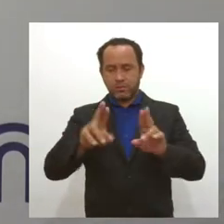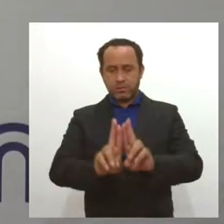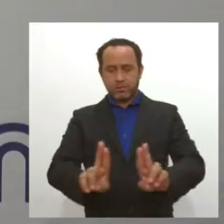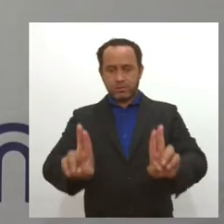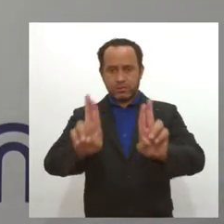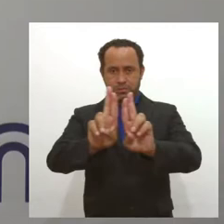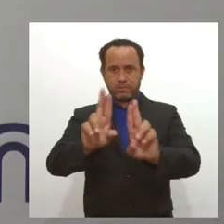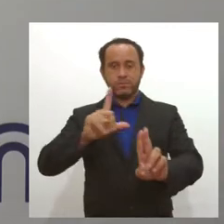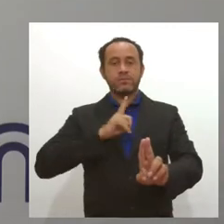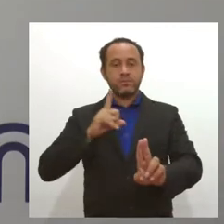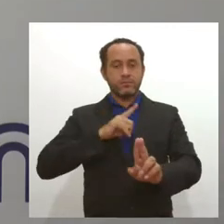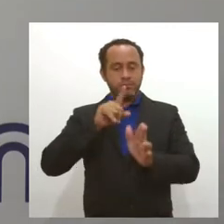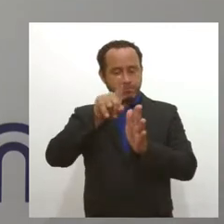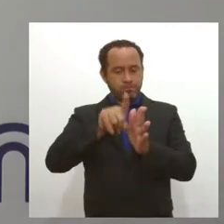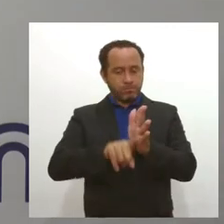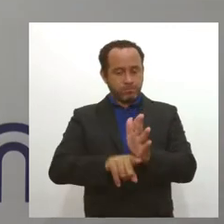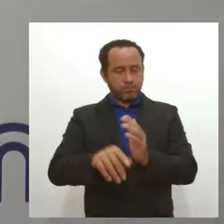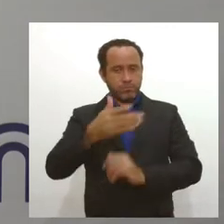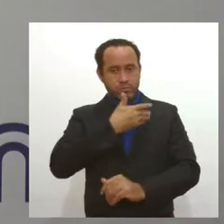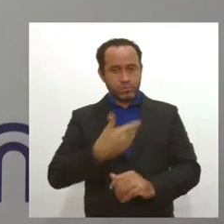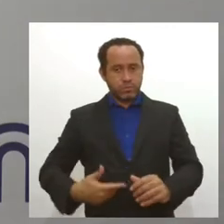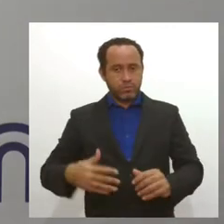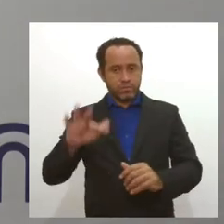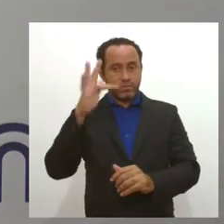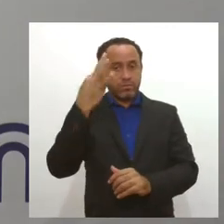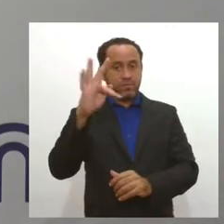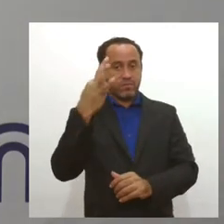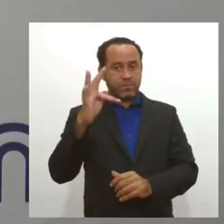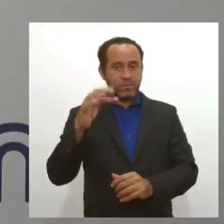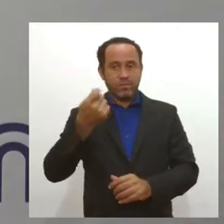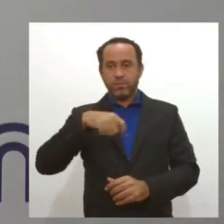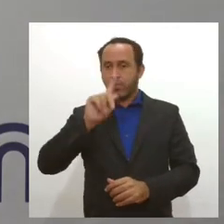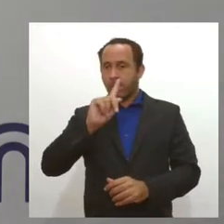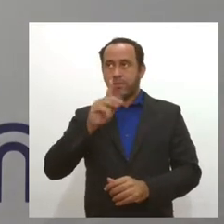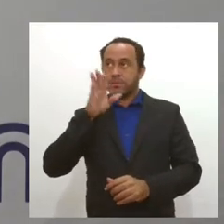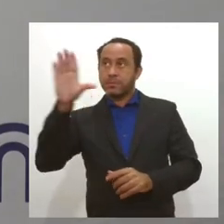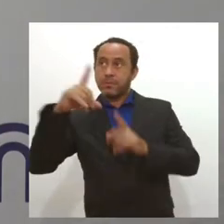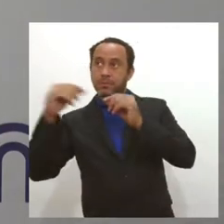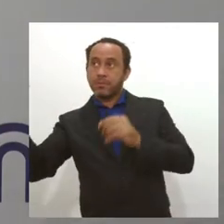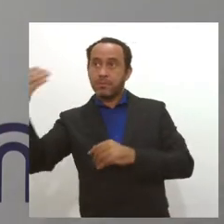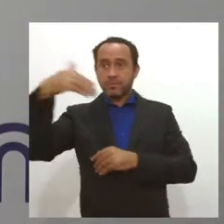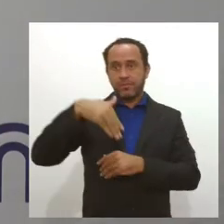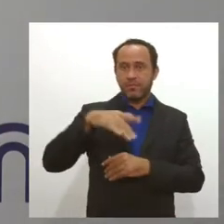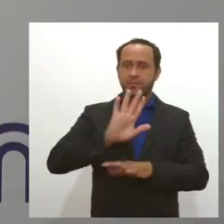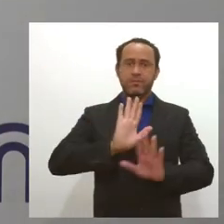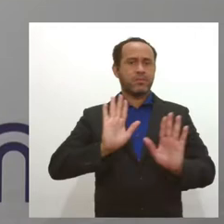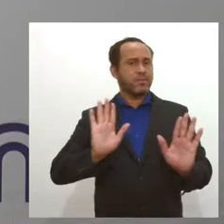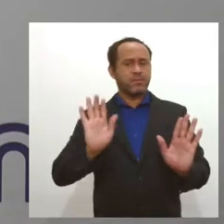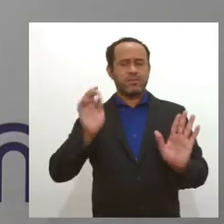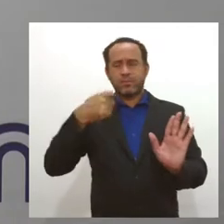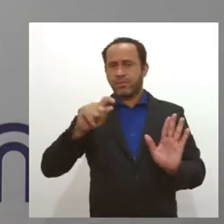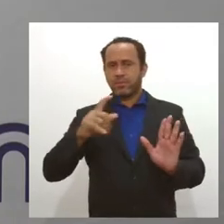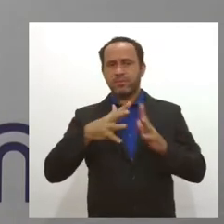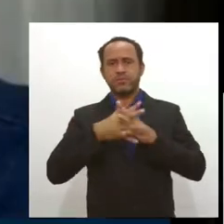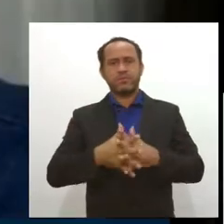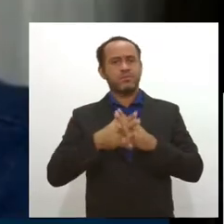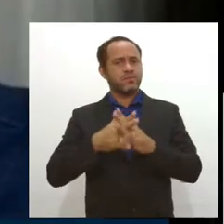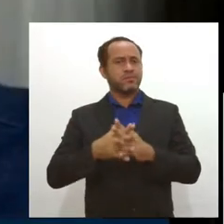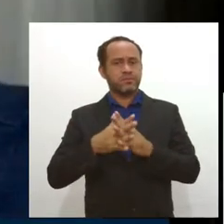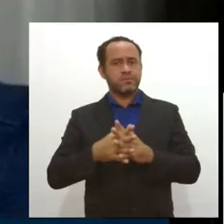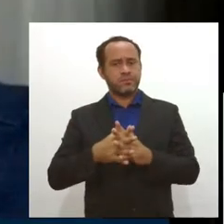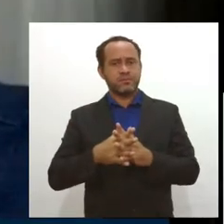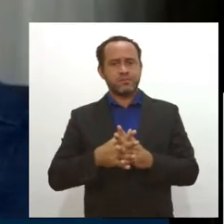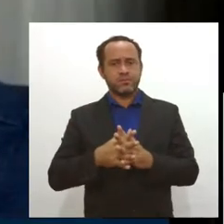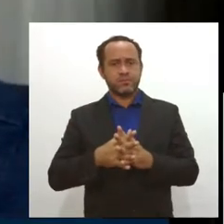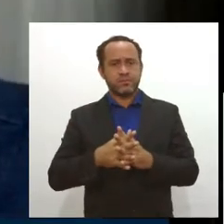CGU que apura as contas do Recurso Federal. Então não há necessidade dessa CPI num momento tão conturbado que nós estamos passando. O